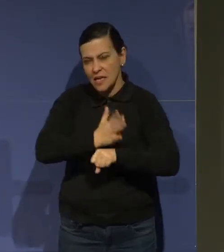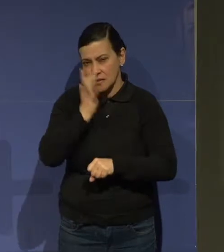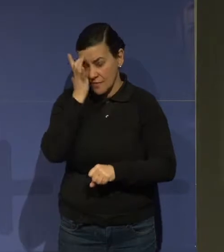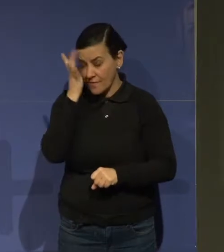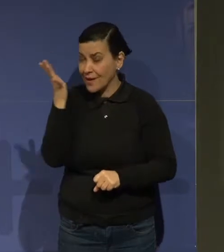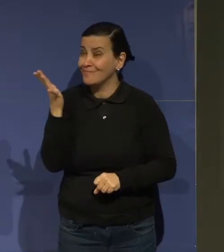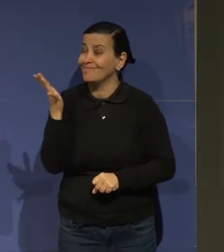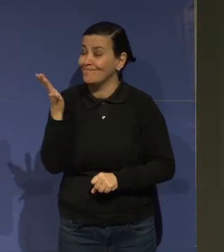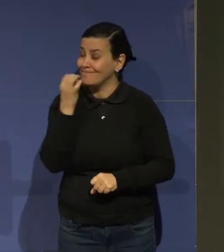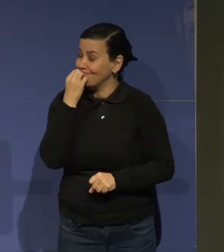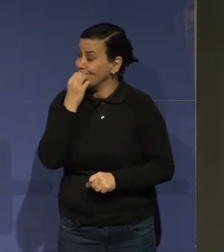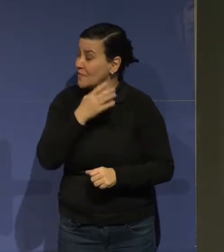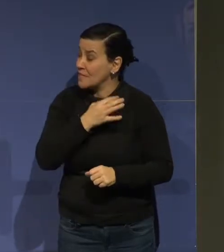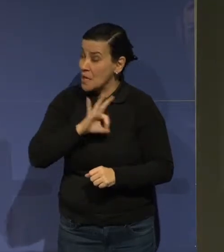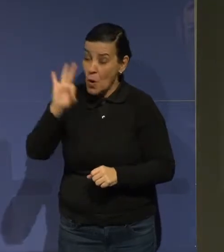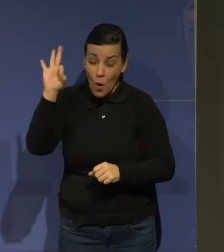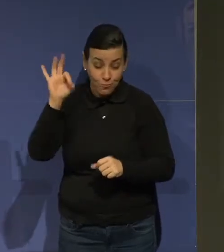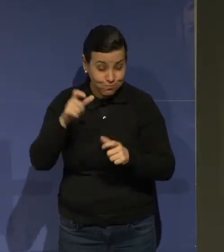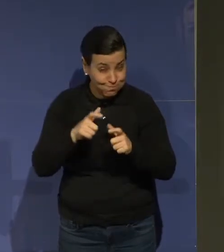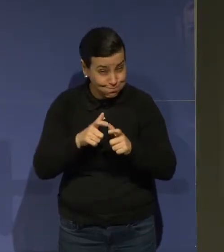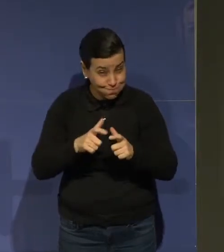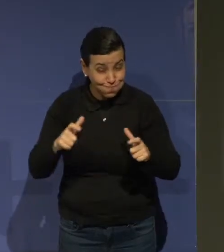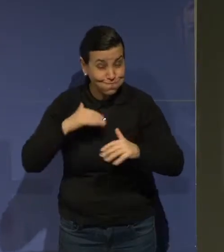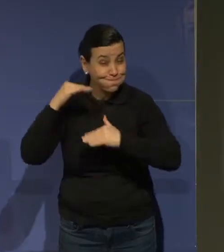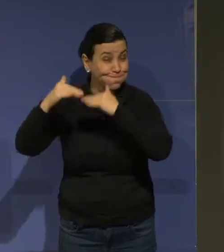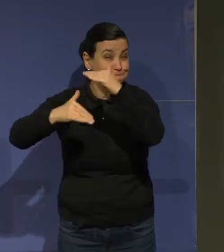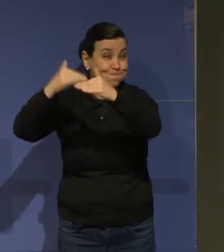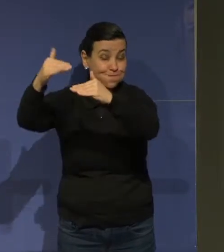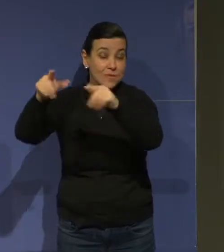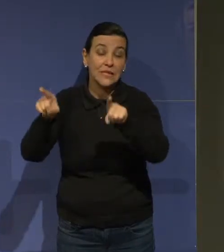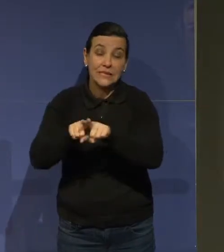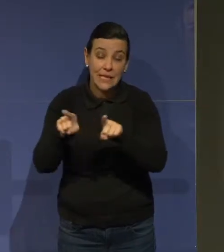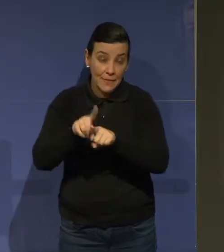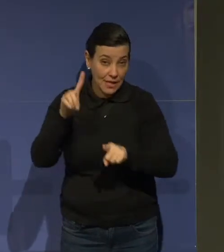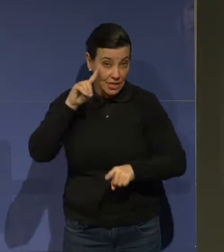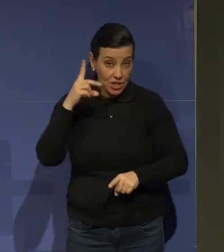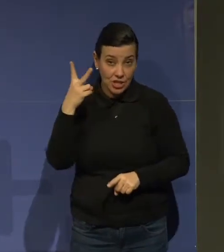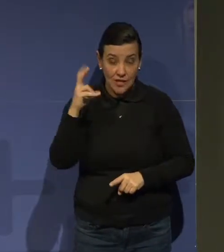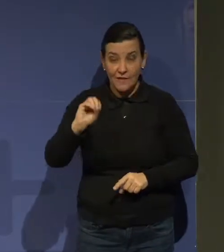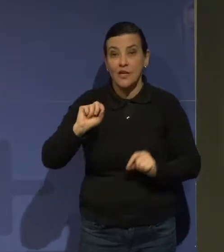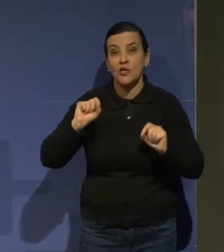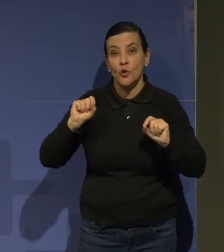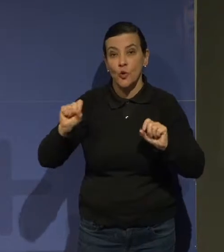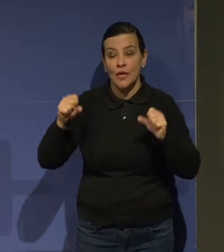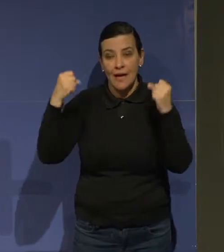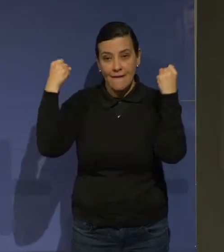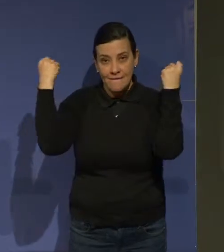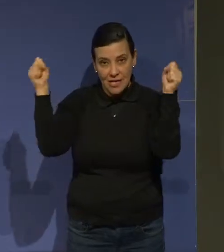avanço. E a gente vai estar lançando no dia também um festival